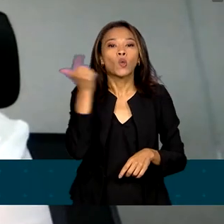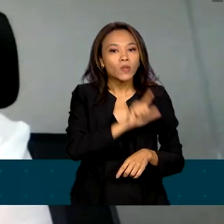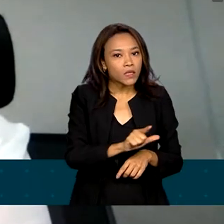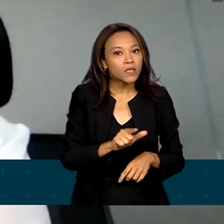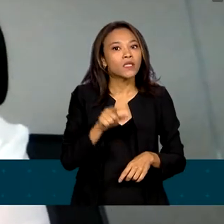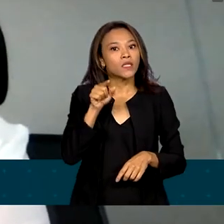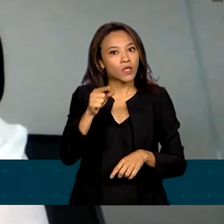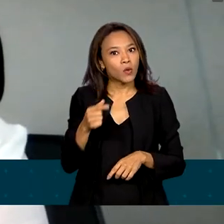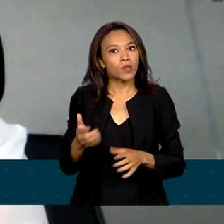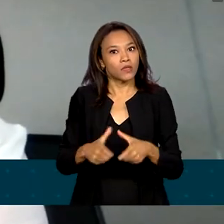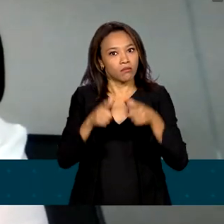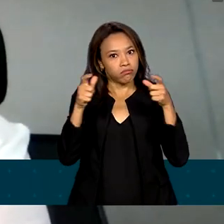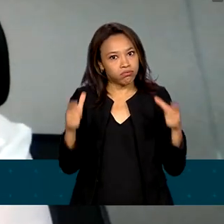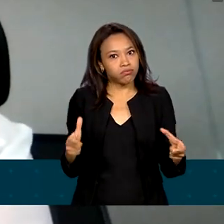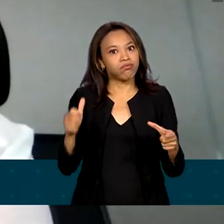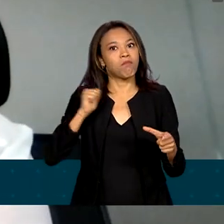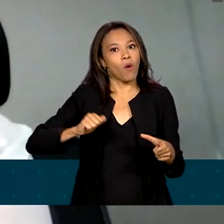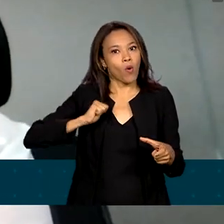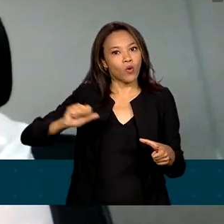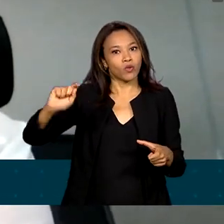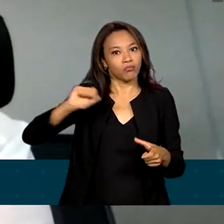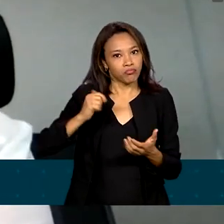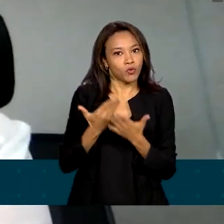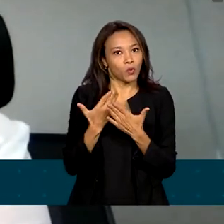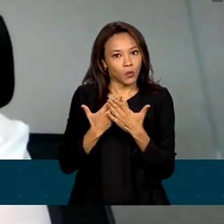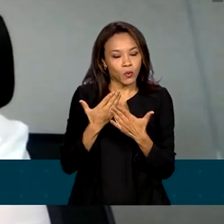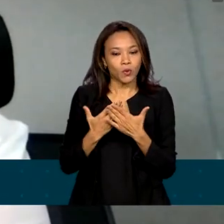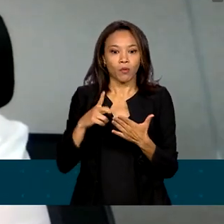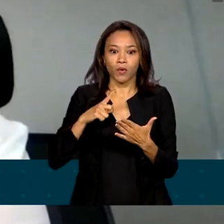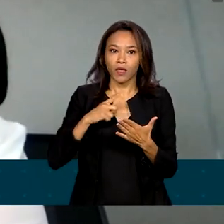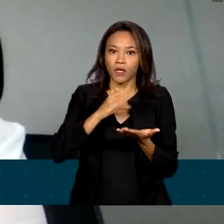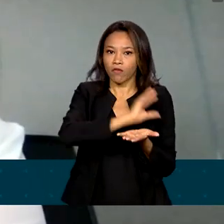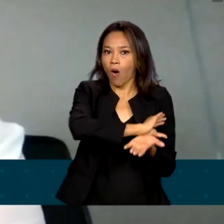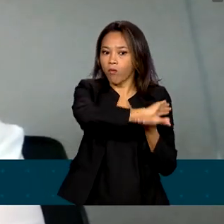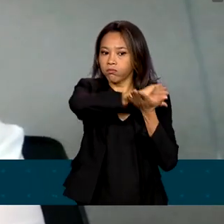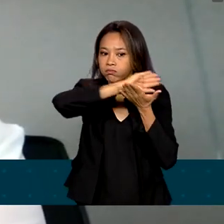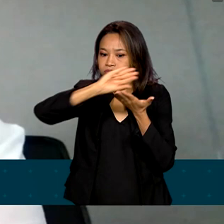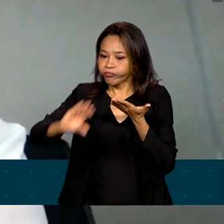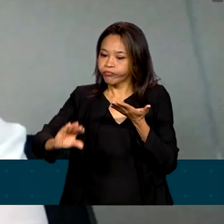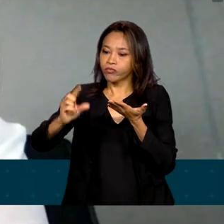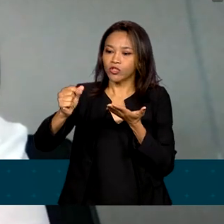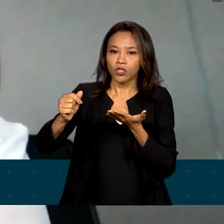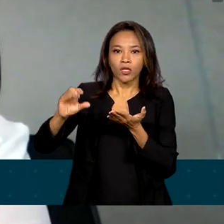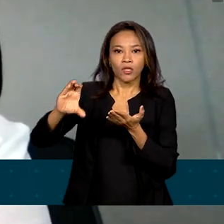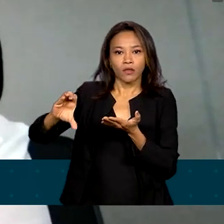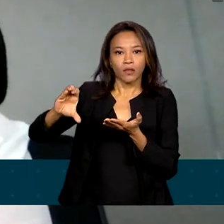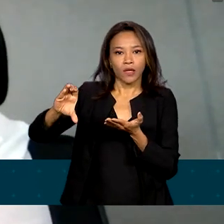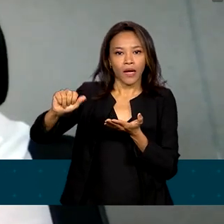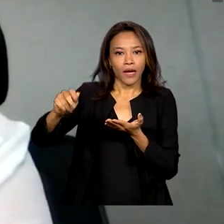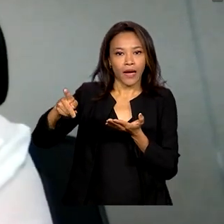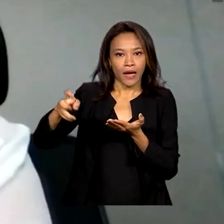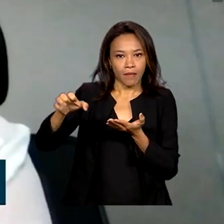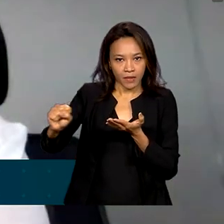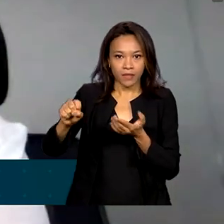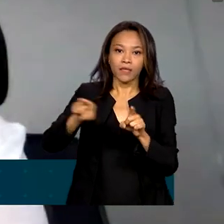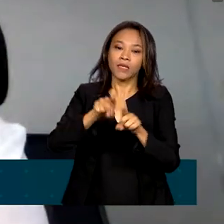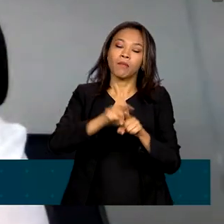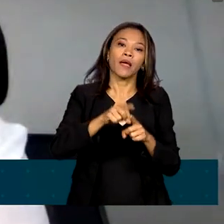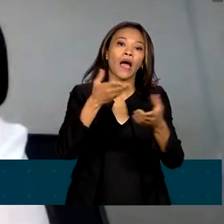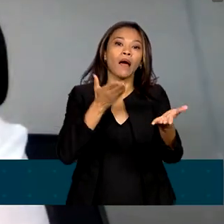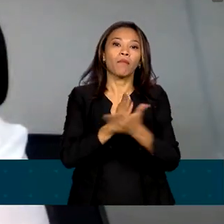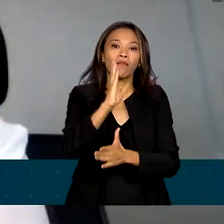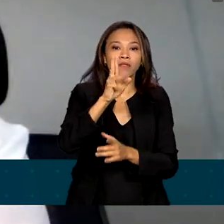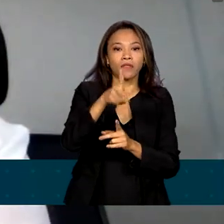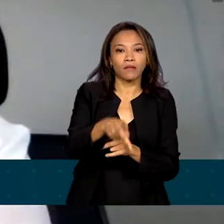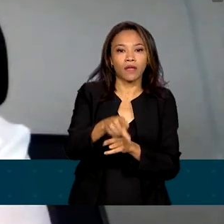maior de bolsas graças ao incremento que houve no orçamento da CAPES depois da aprovação da PEC da transição. Então isso permitiu